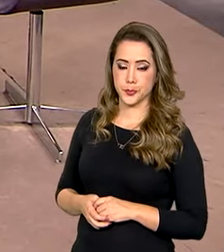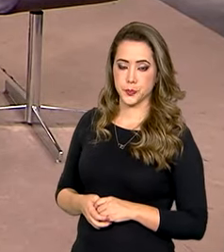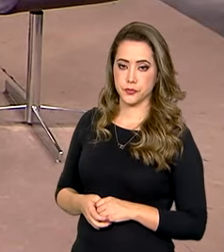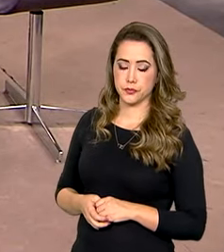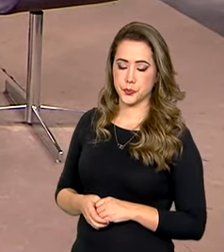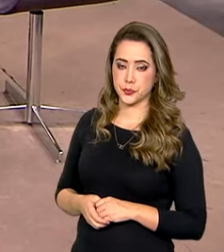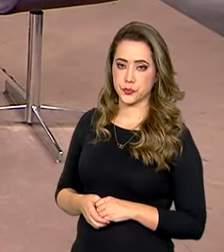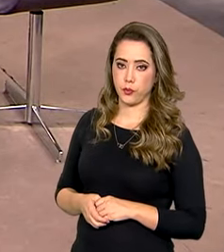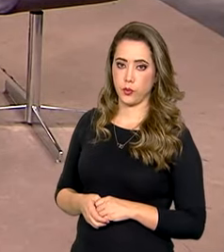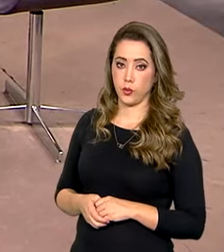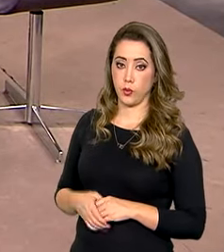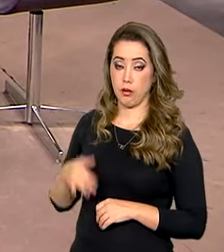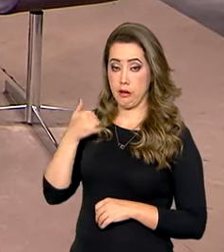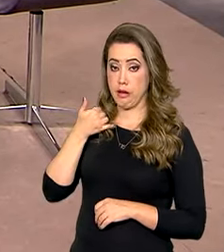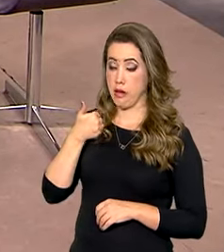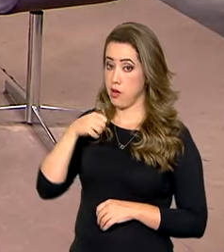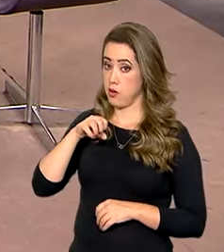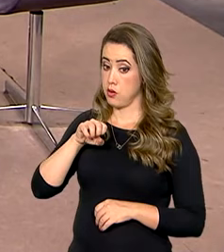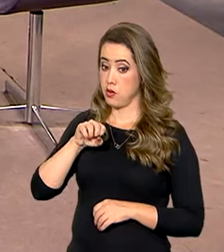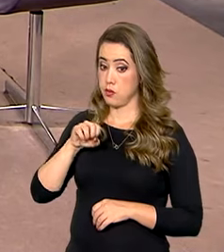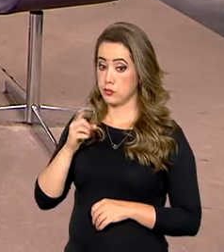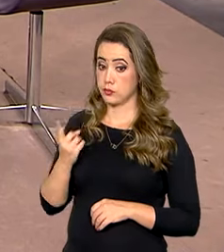-0180.